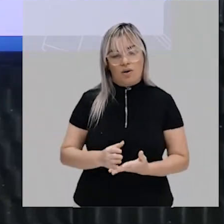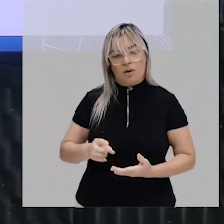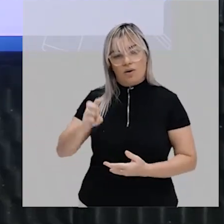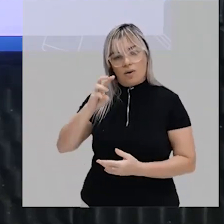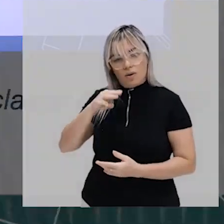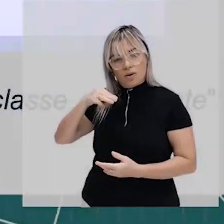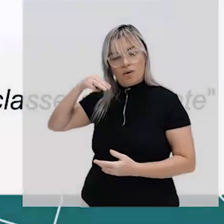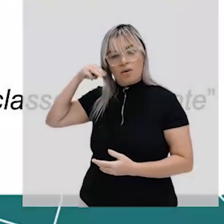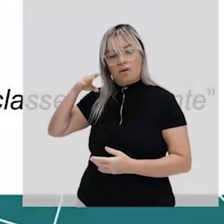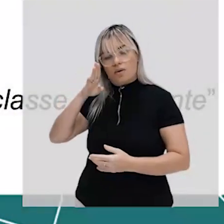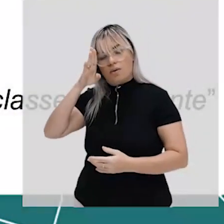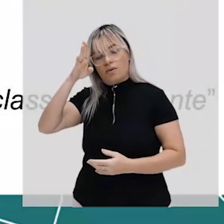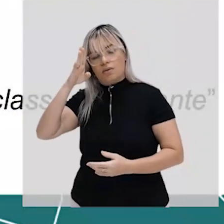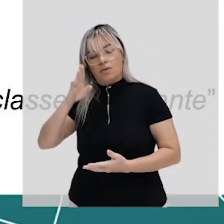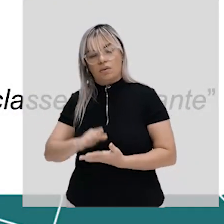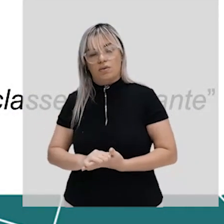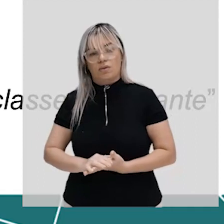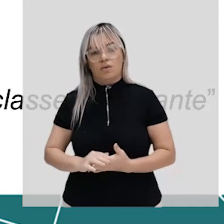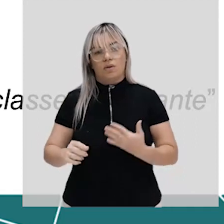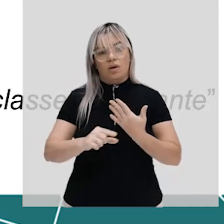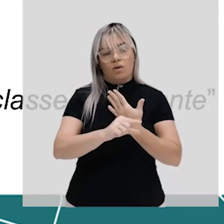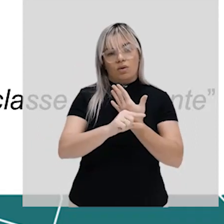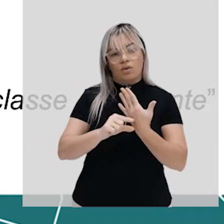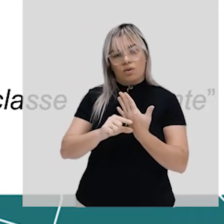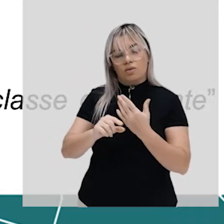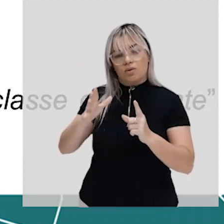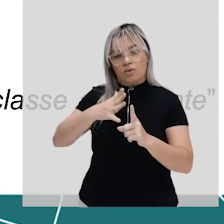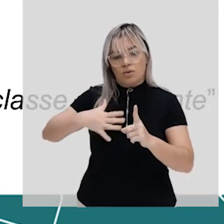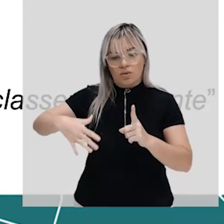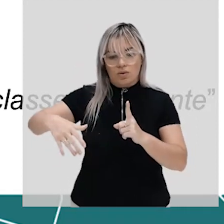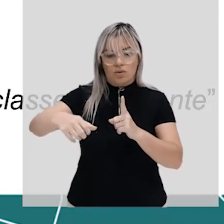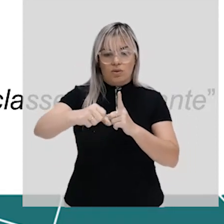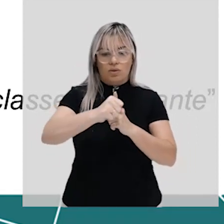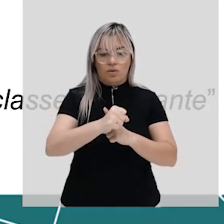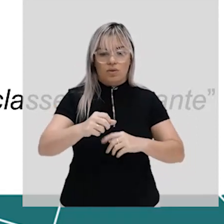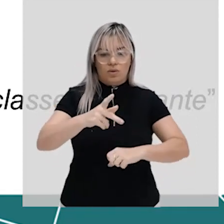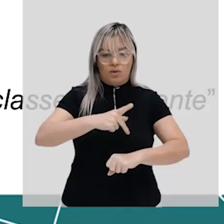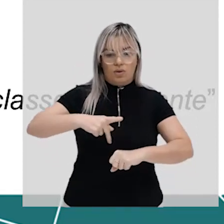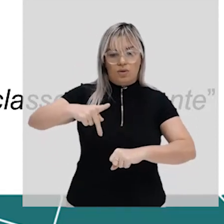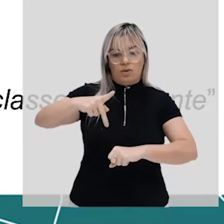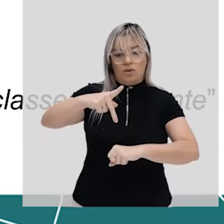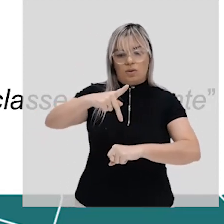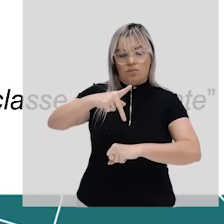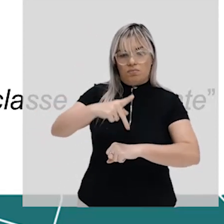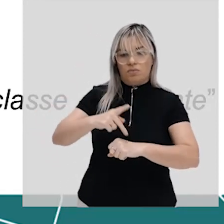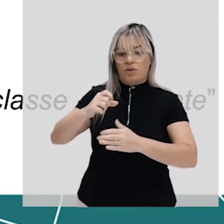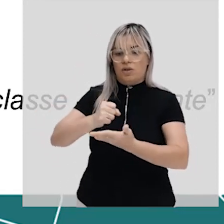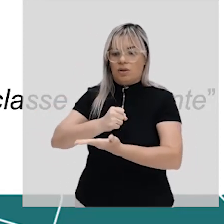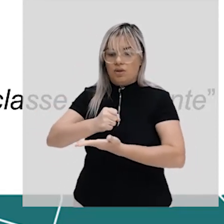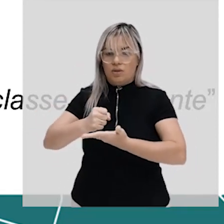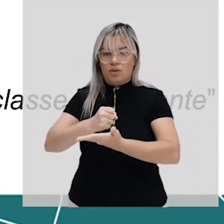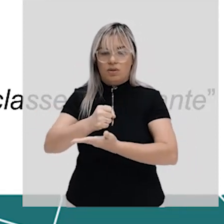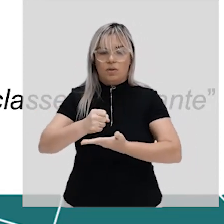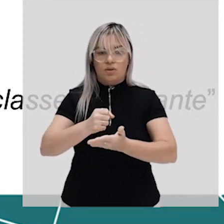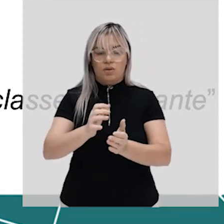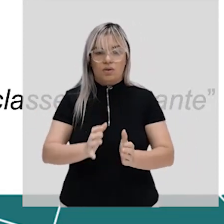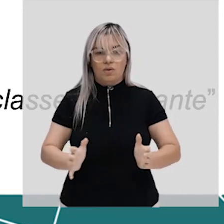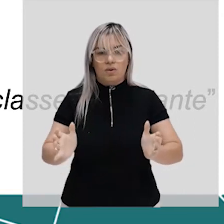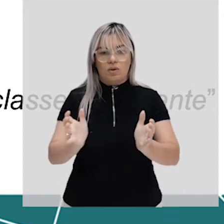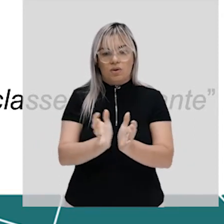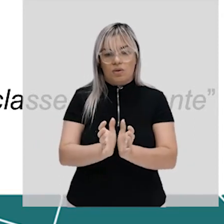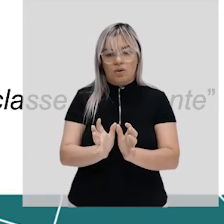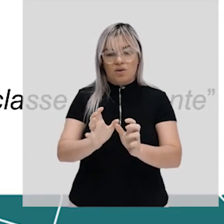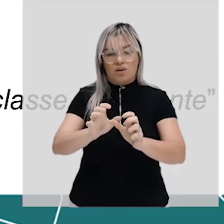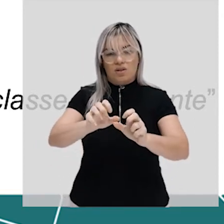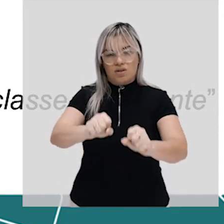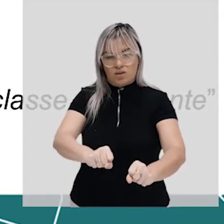sociologia o Estado é essencialmente classista ou seja o Estado é uma instância de dominação